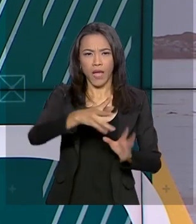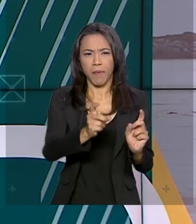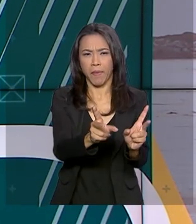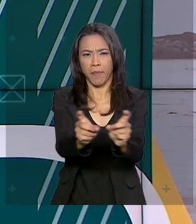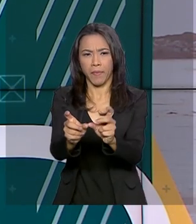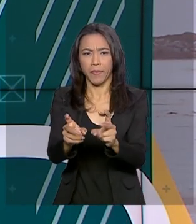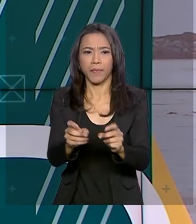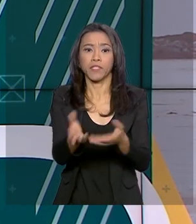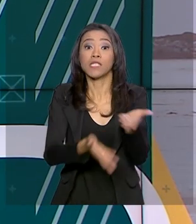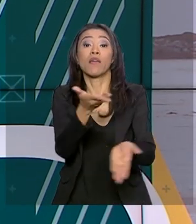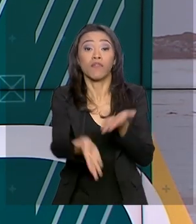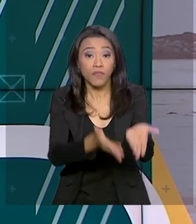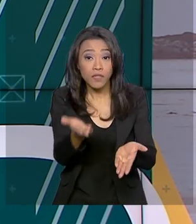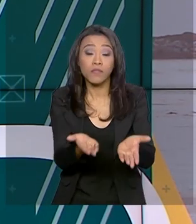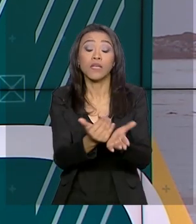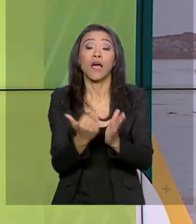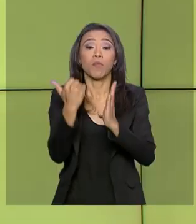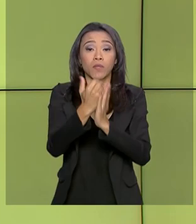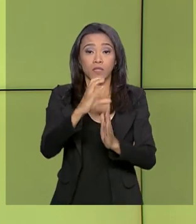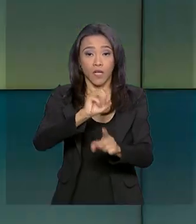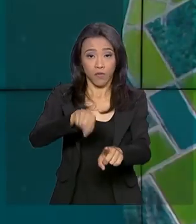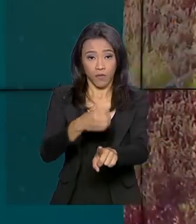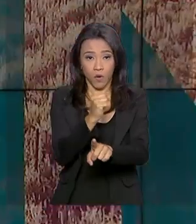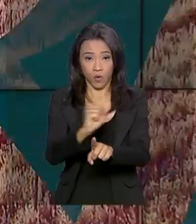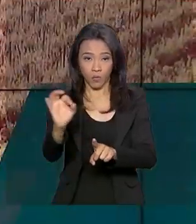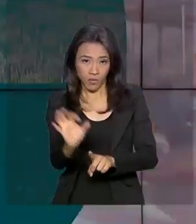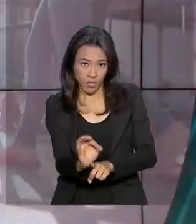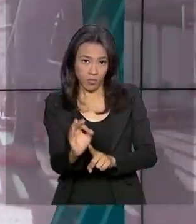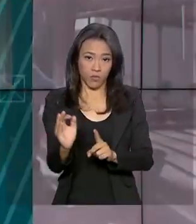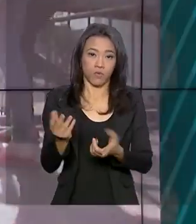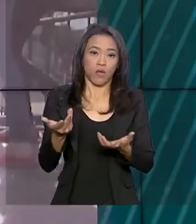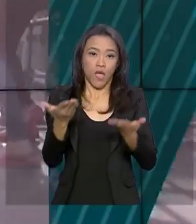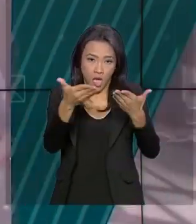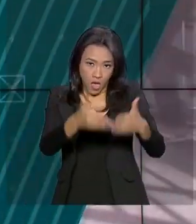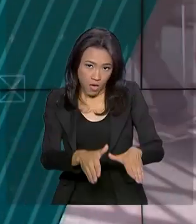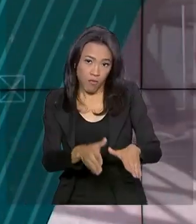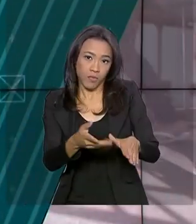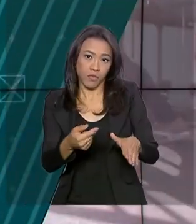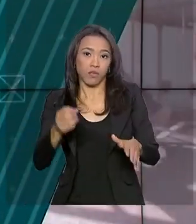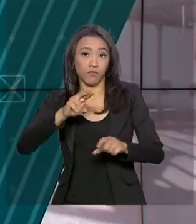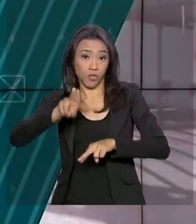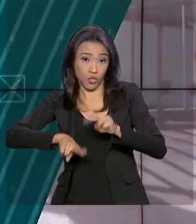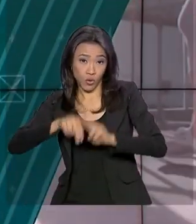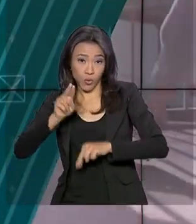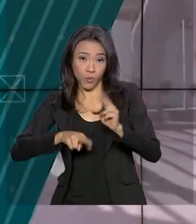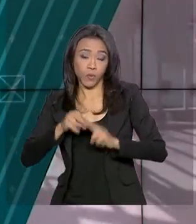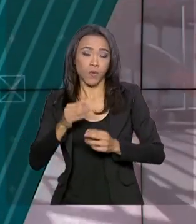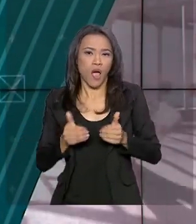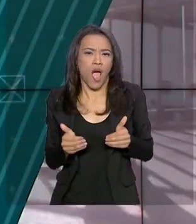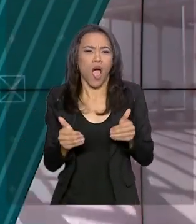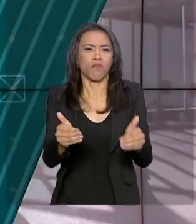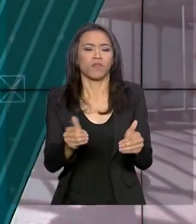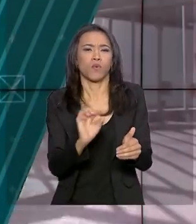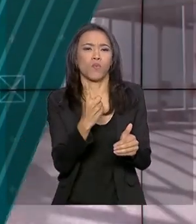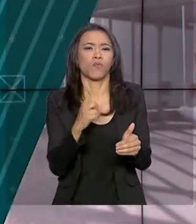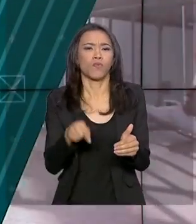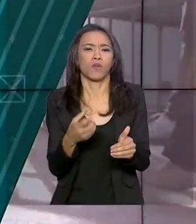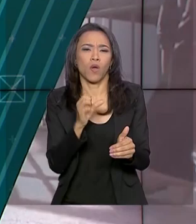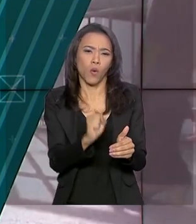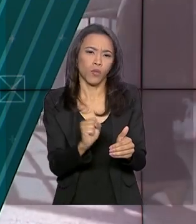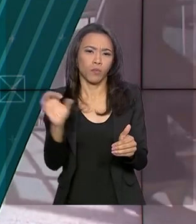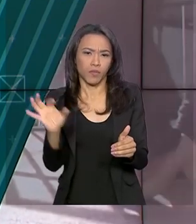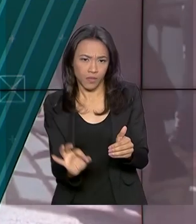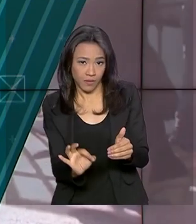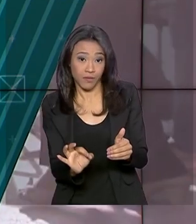,8%, recuperando as perdas de junho. Com relação ao ano passado, o setor avançou 1,8%. É o melhor